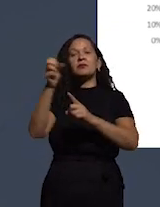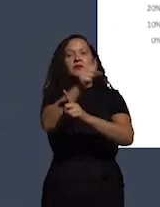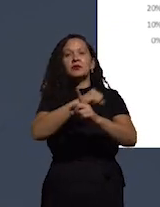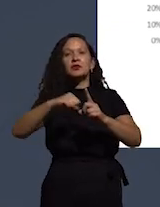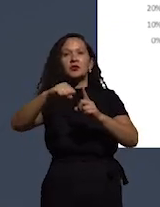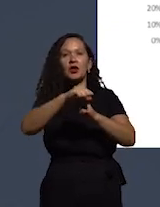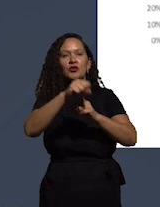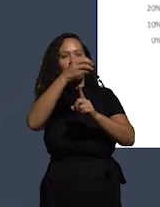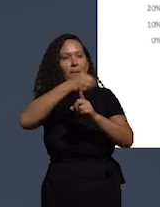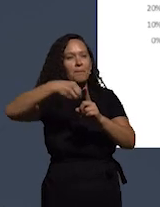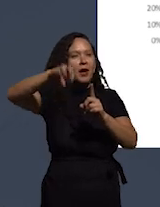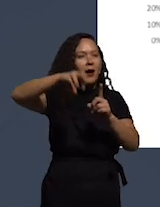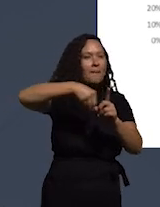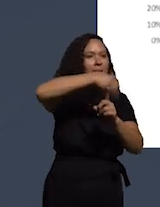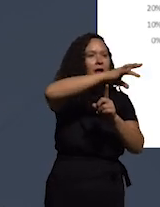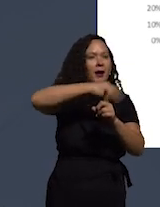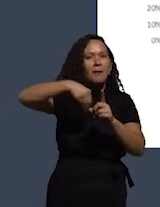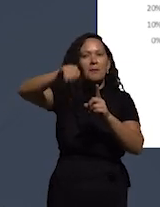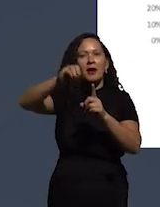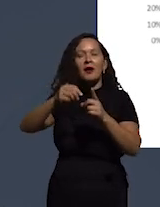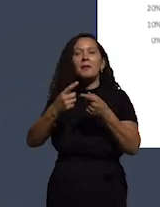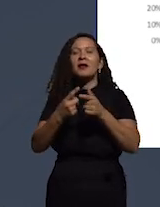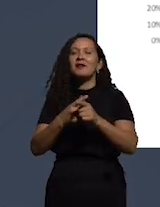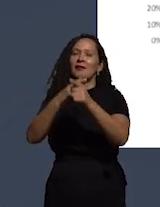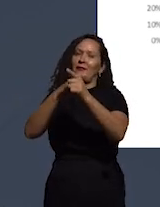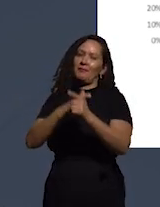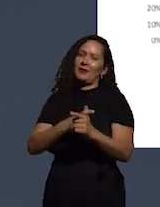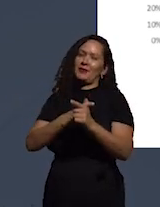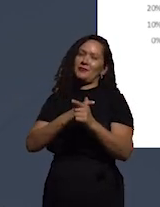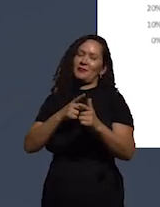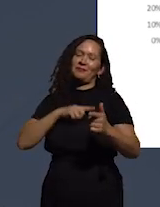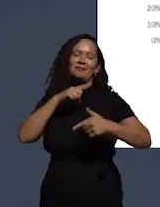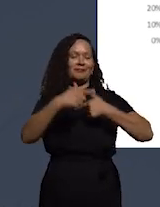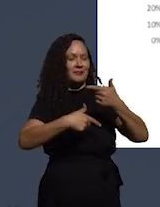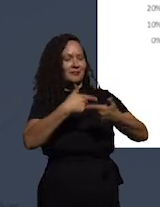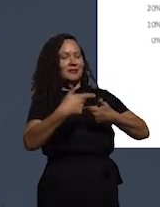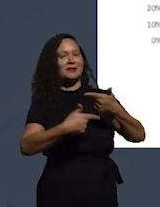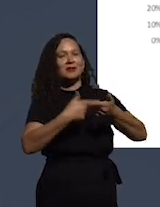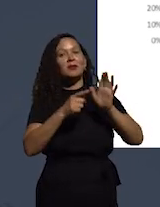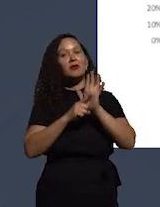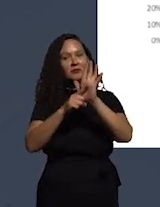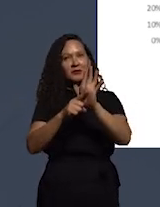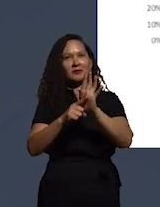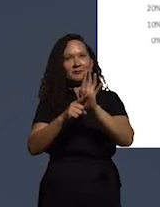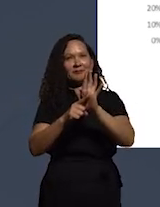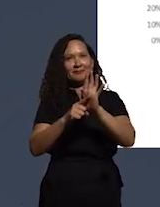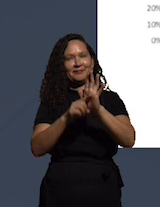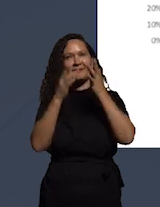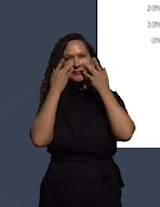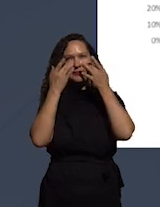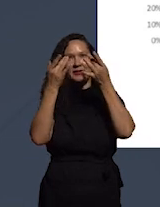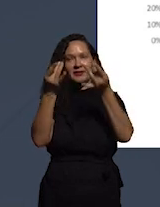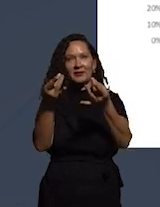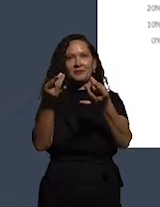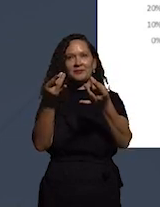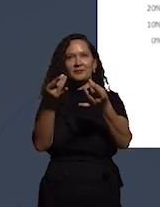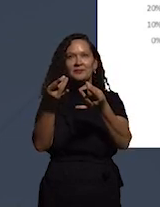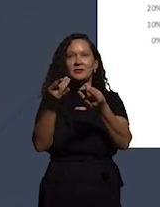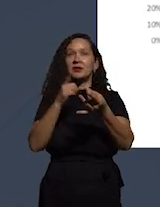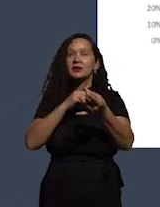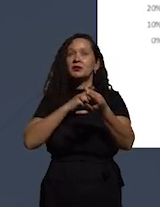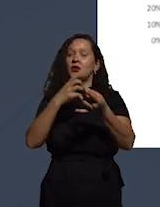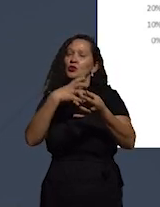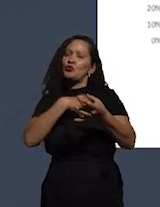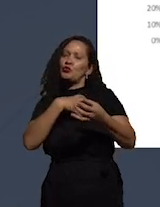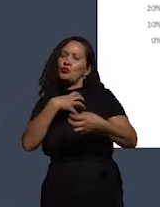nessa forma de alocação. Então, o meu trabalho é mostrar que existe uma forma de